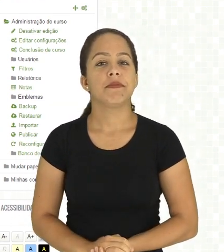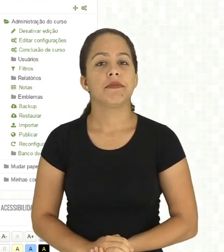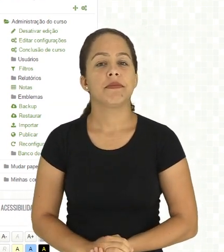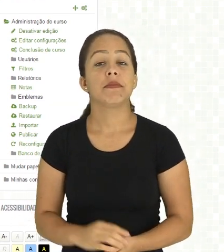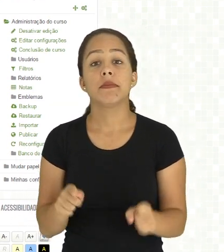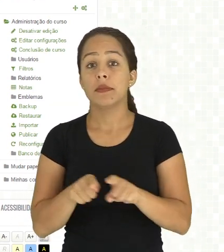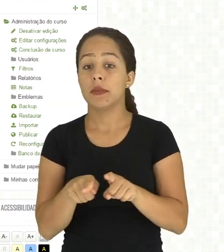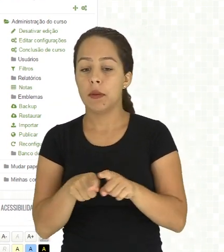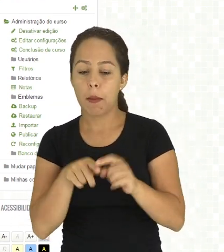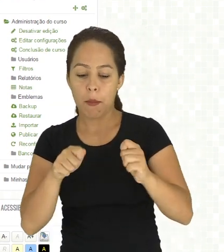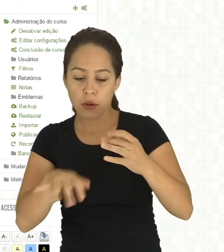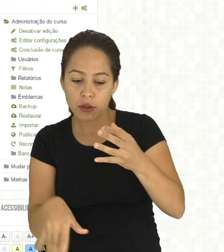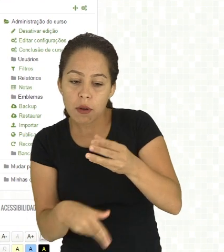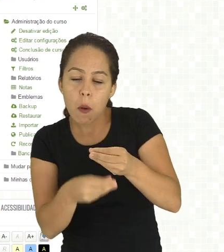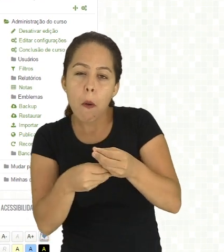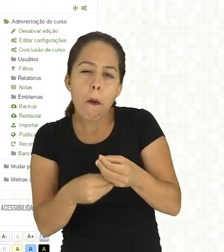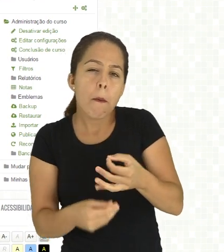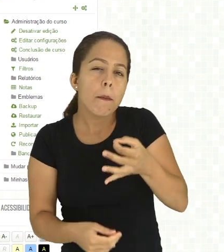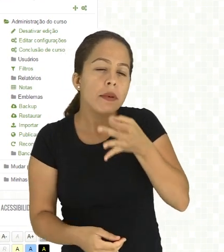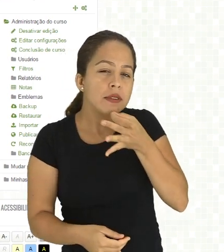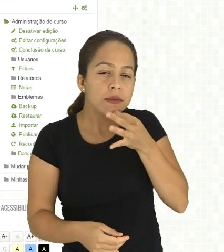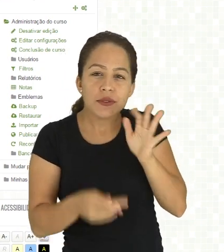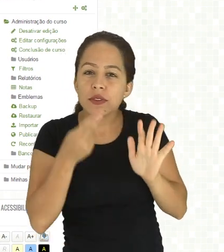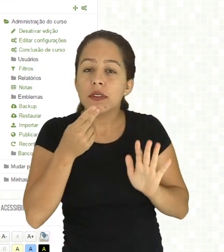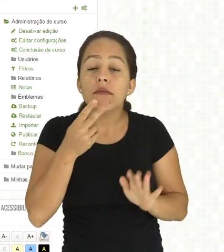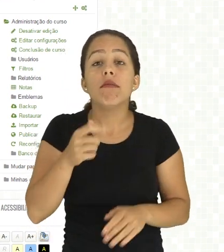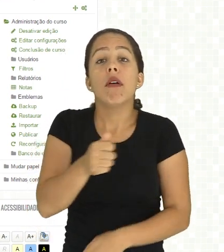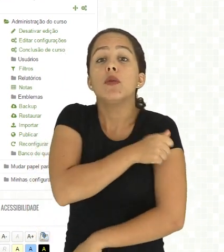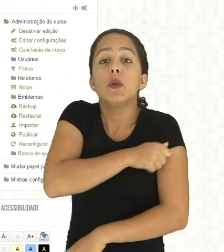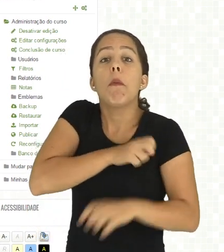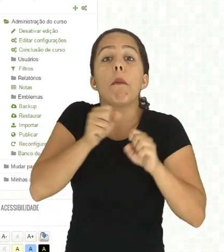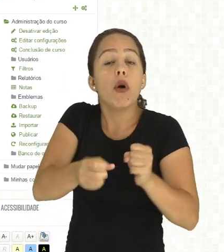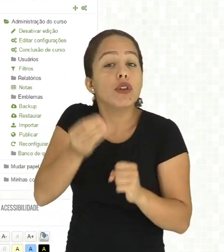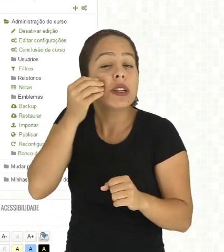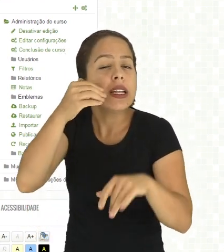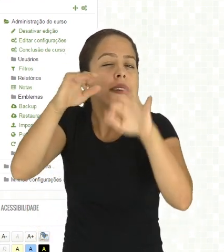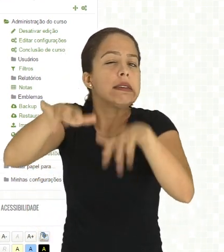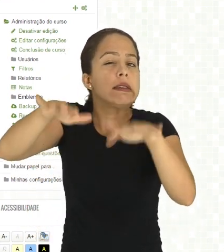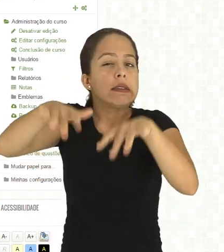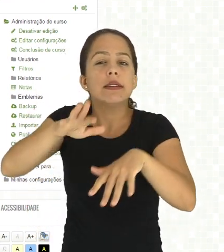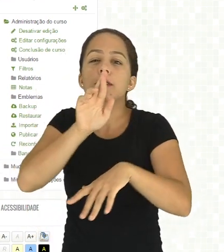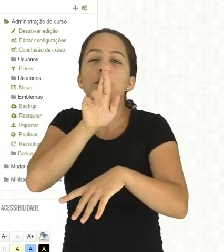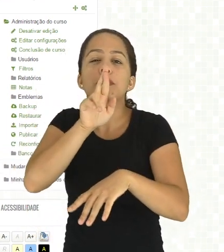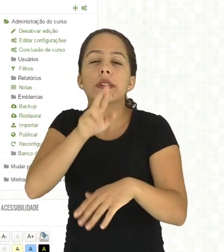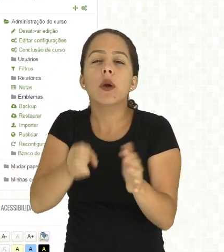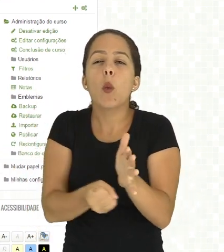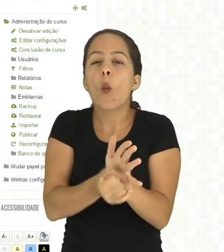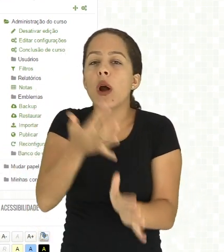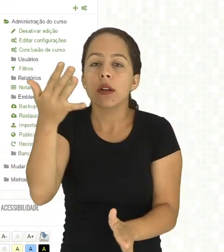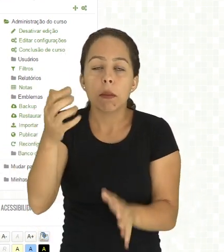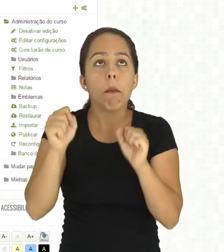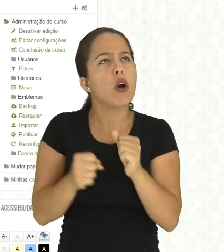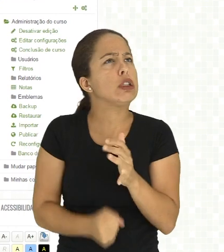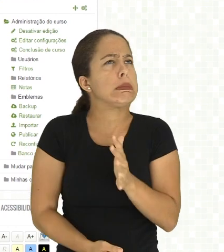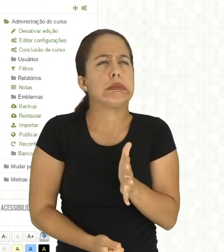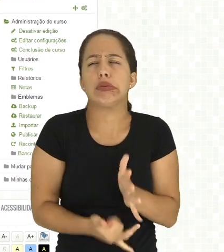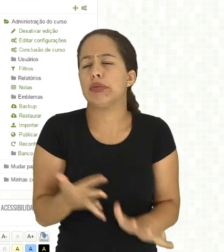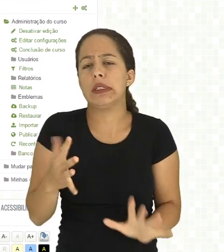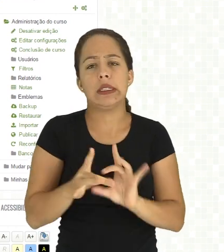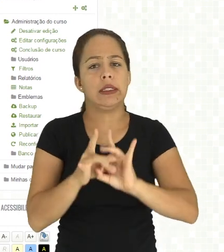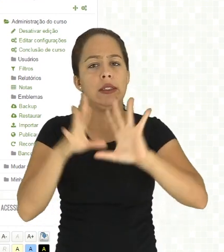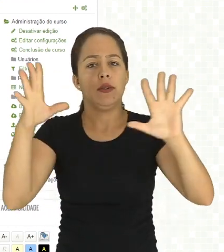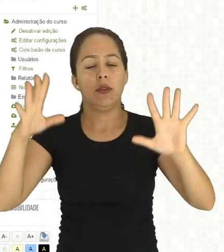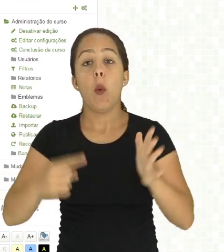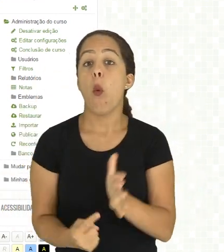Em nota, você pode definir quantas tentativas o aluno pode ter para realizar o questionário. Pode ser